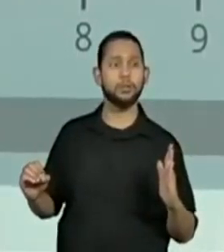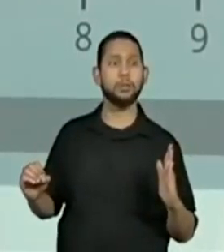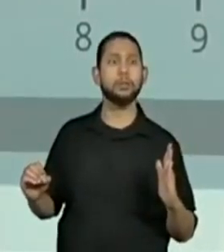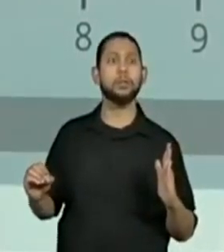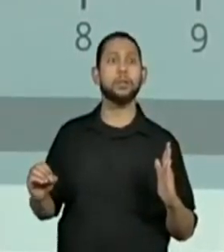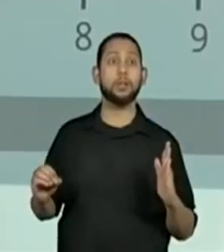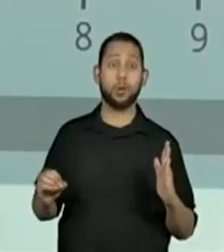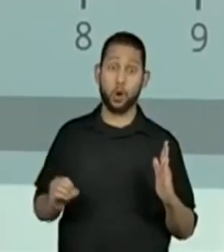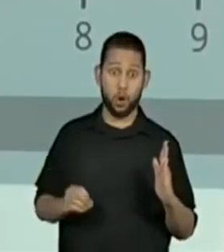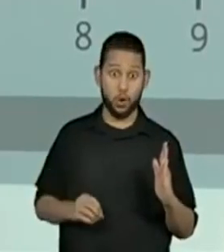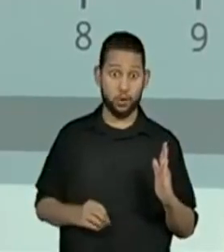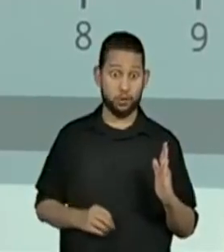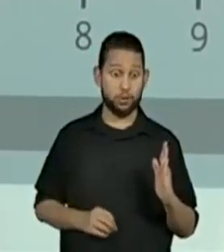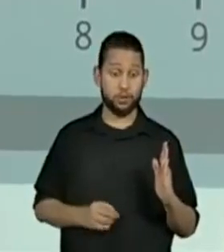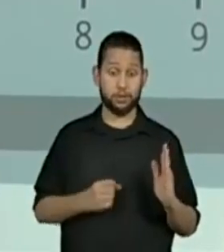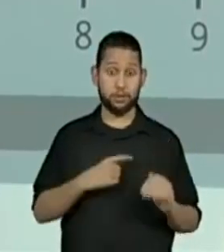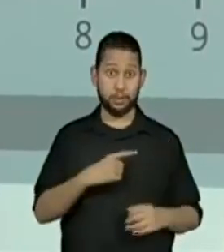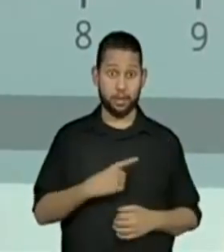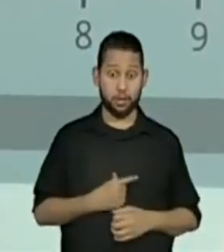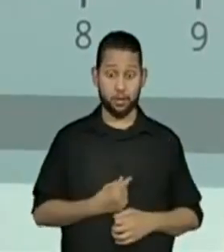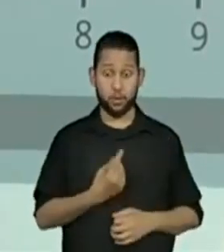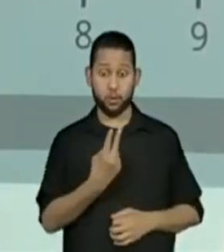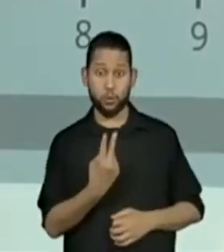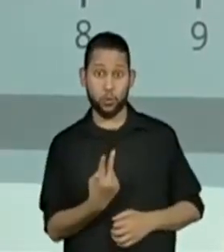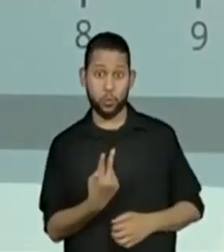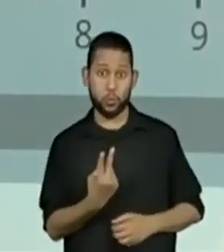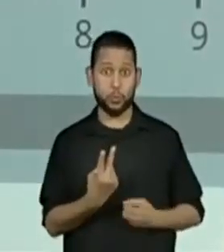Entre o 2 e o 3.